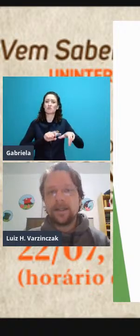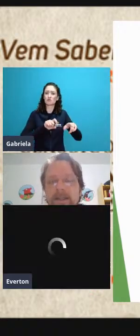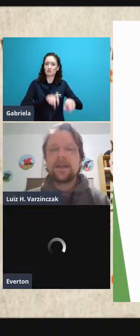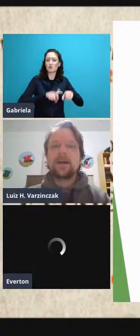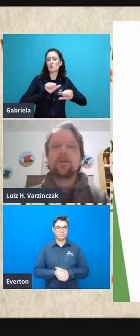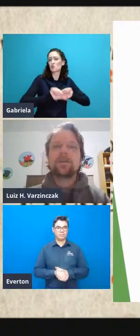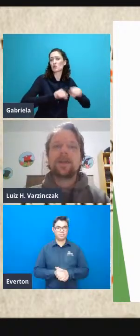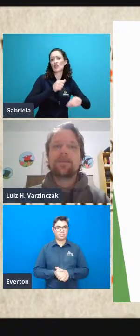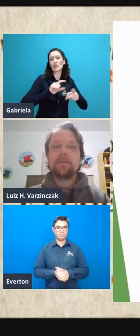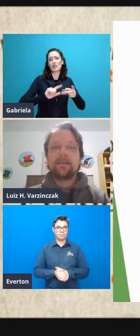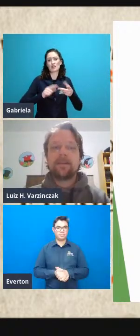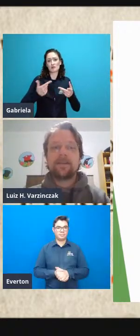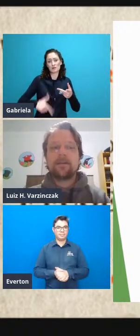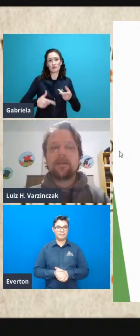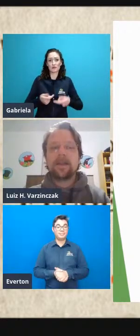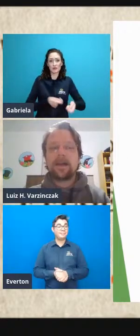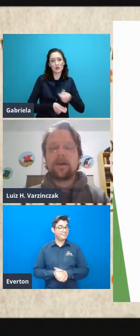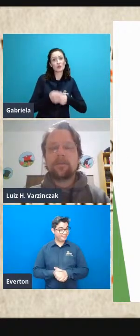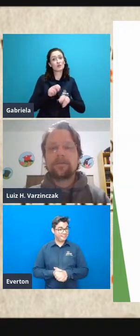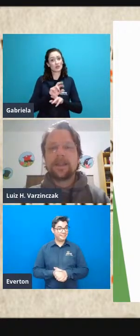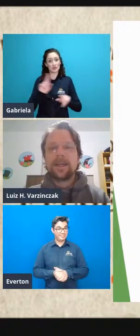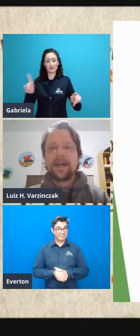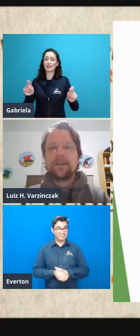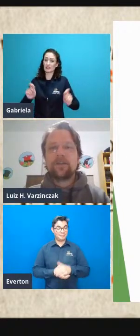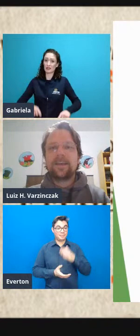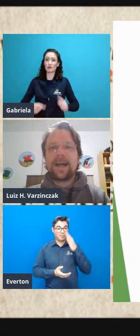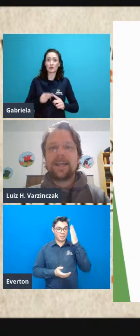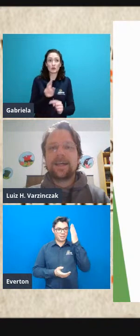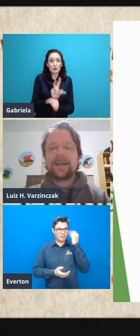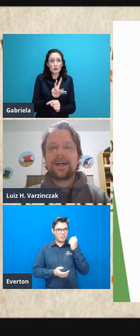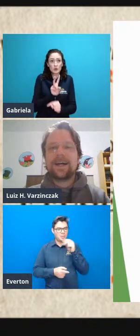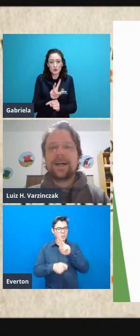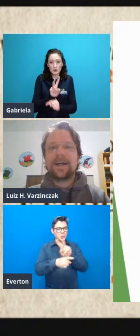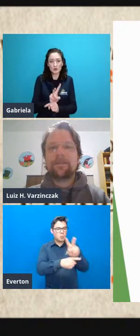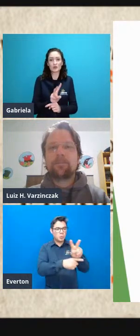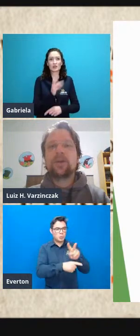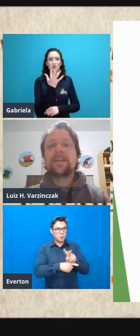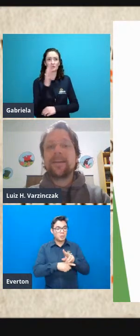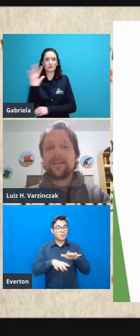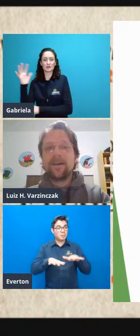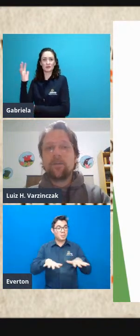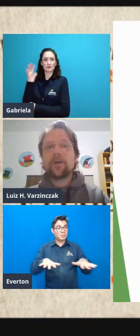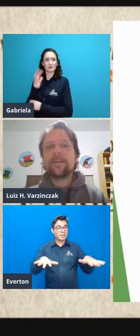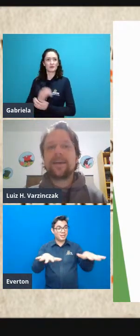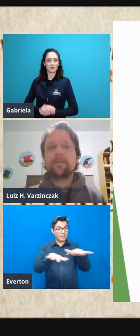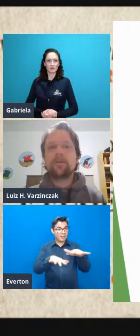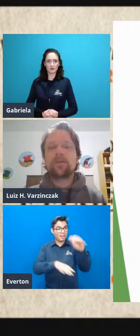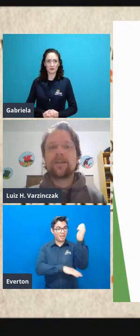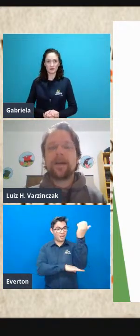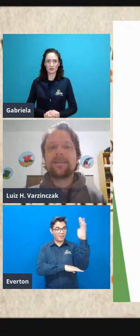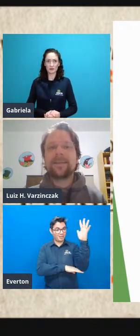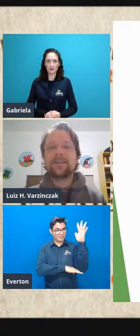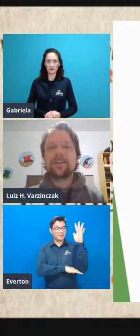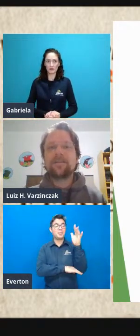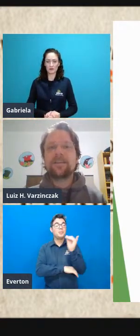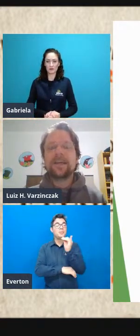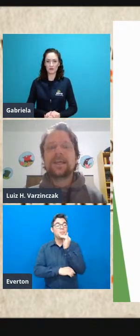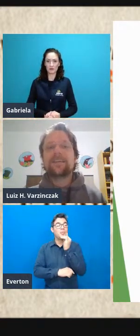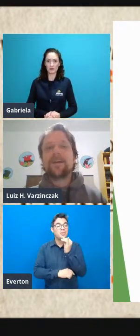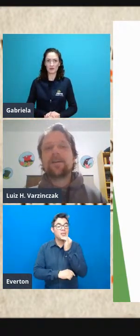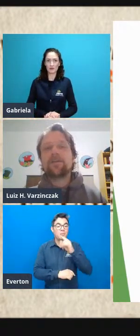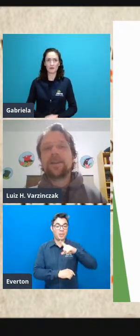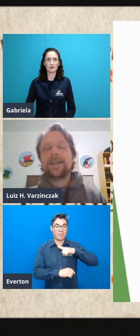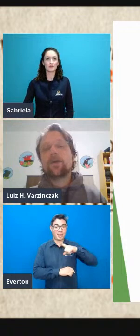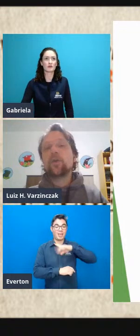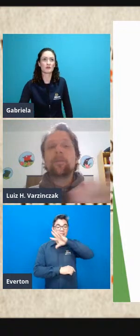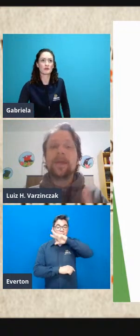muito grande quando temos a preservação ambiental associada a polinização por exemplo por espécies nativas